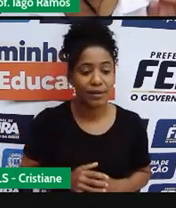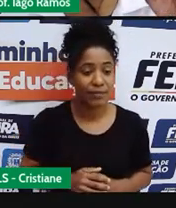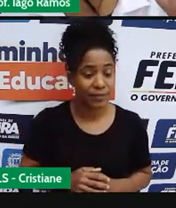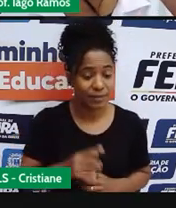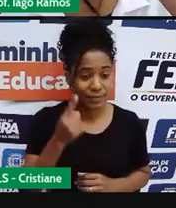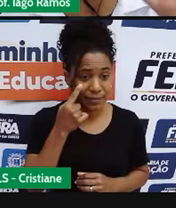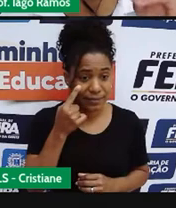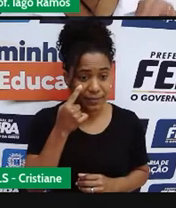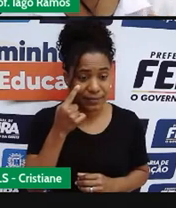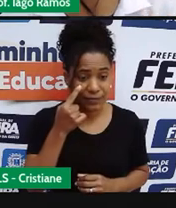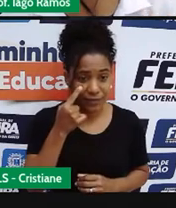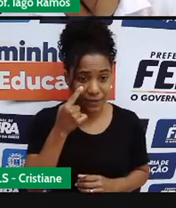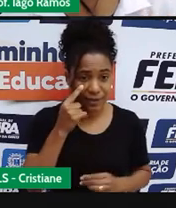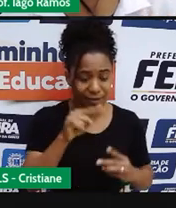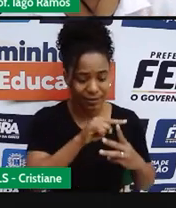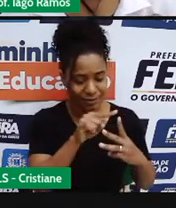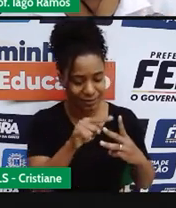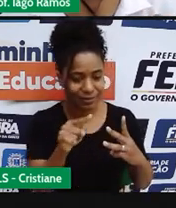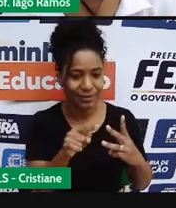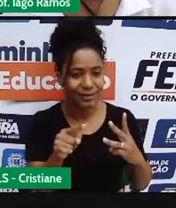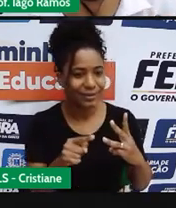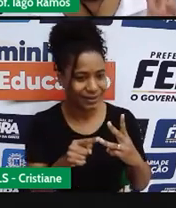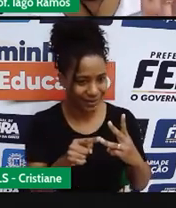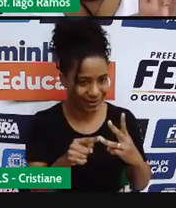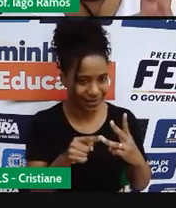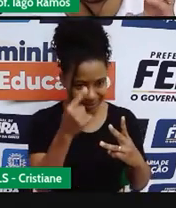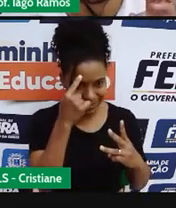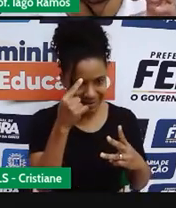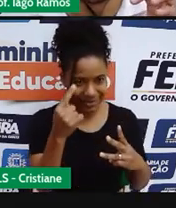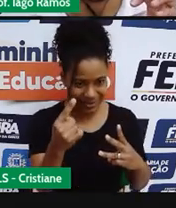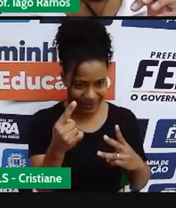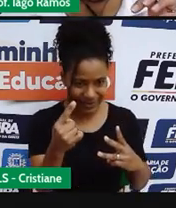seguinte. Que nas três situações que eu trouxe pra você,